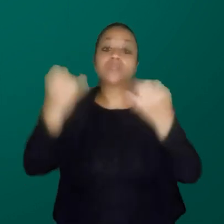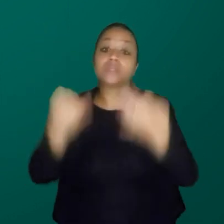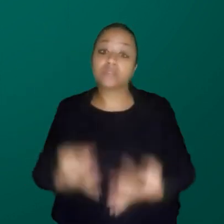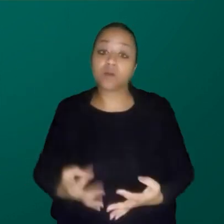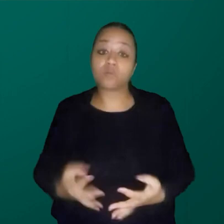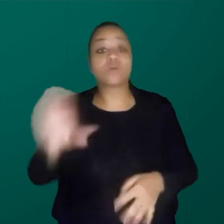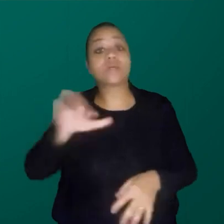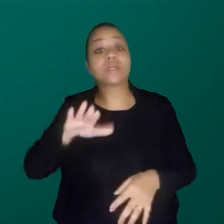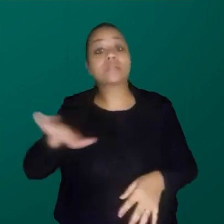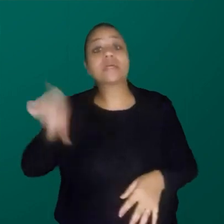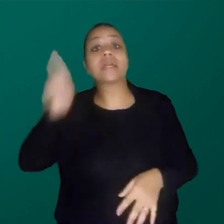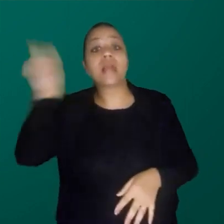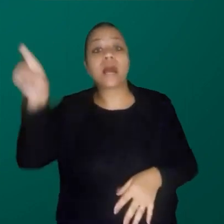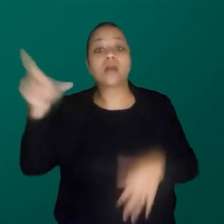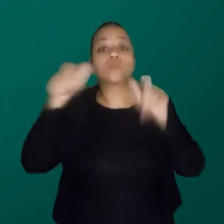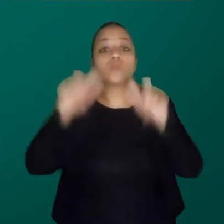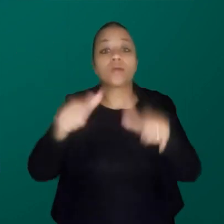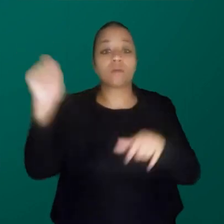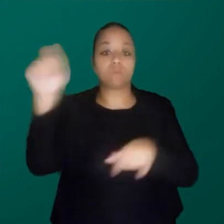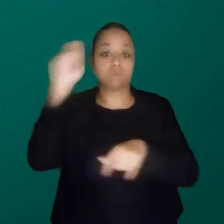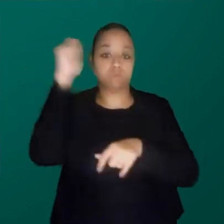do Rio Grande do Sul. Mas tudo bem.